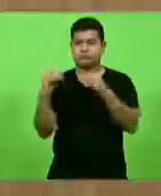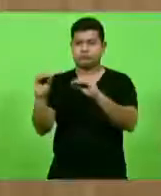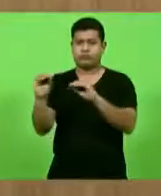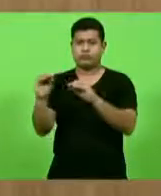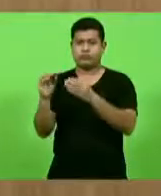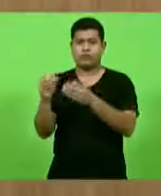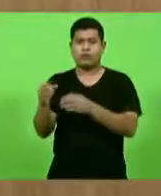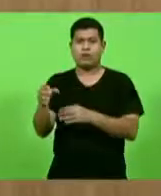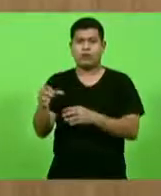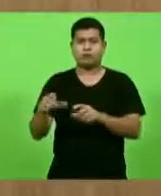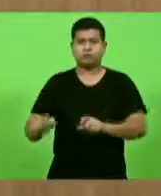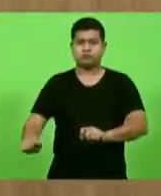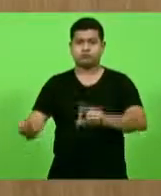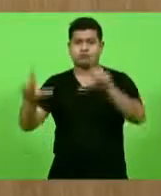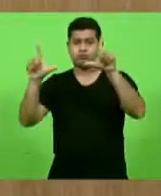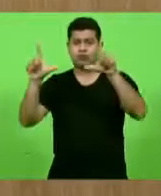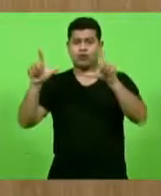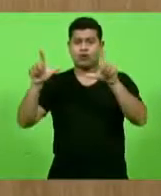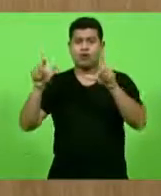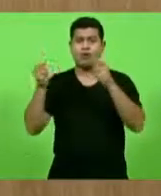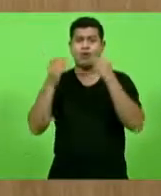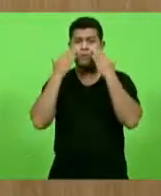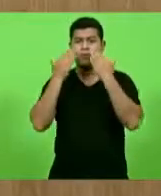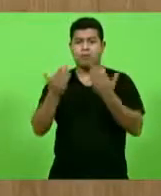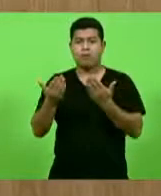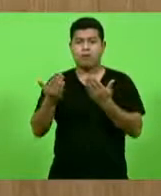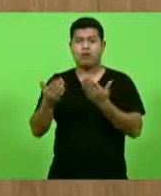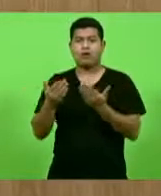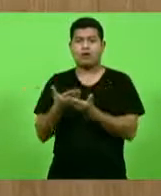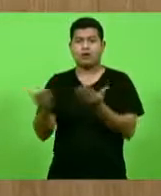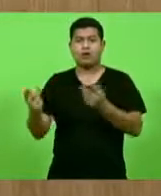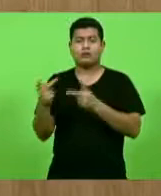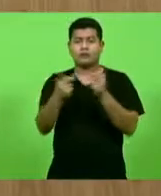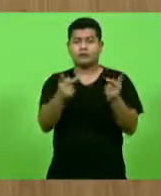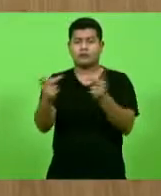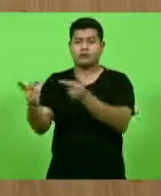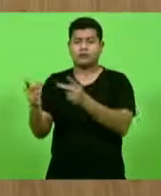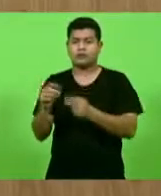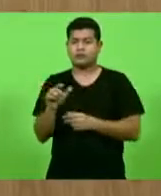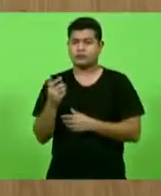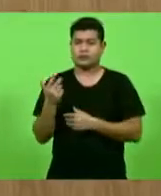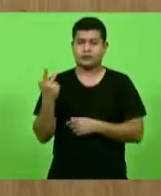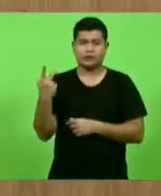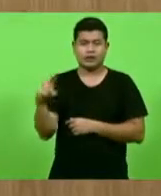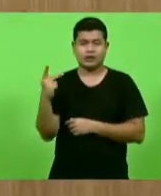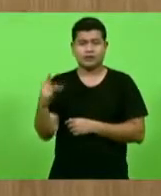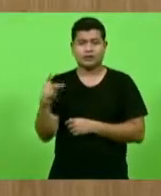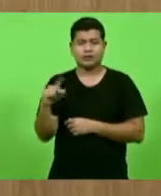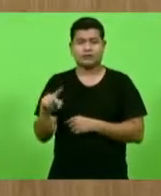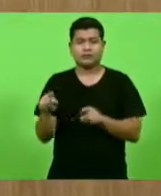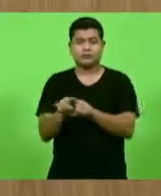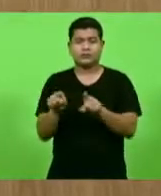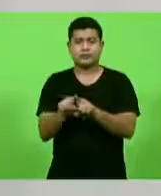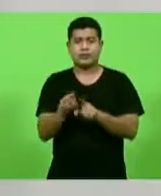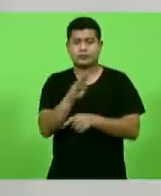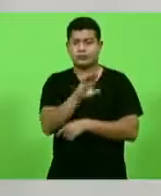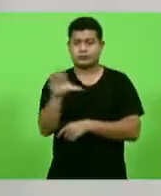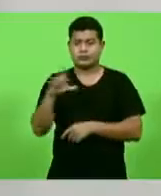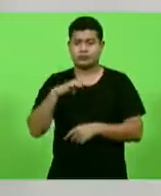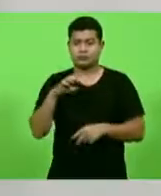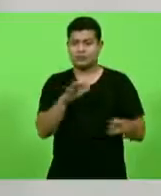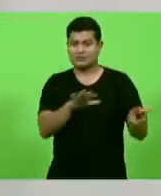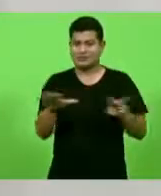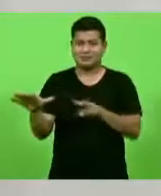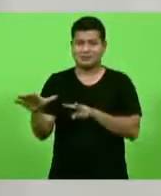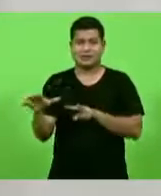andanças do alemão aqui em Florianópolis, no desterro. Em Blumenau, a semana Fritz Müller conta com uma